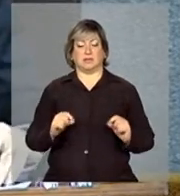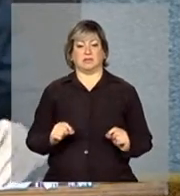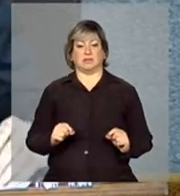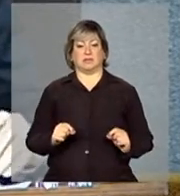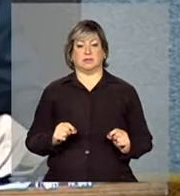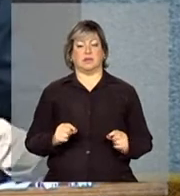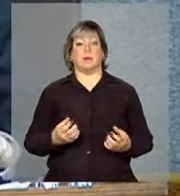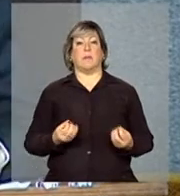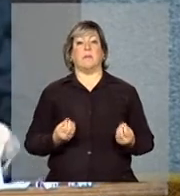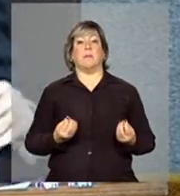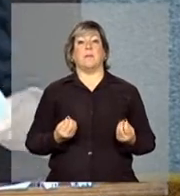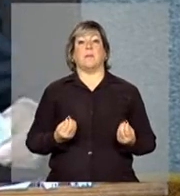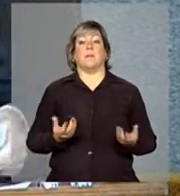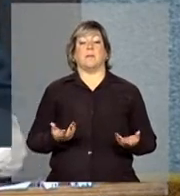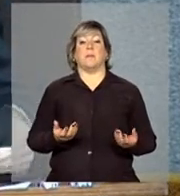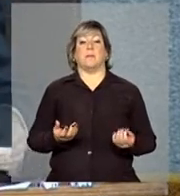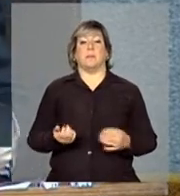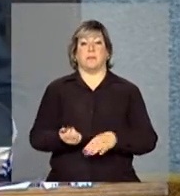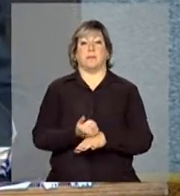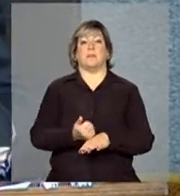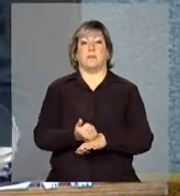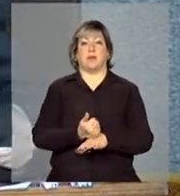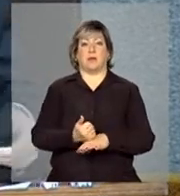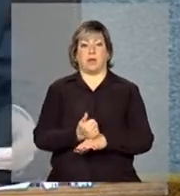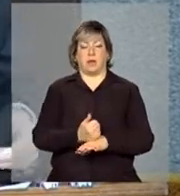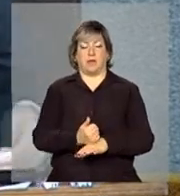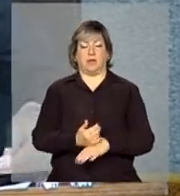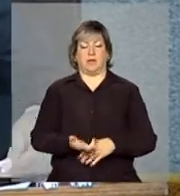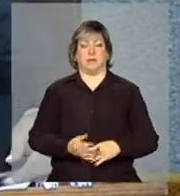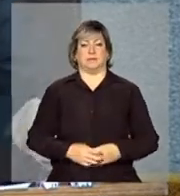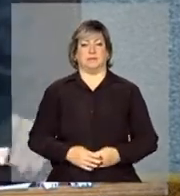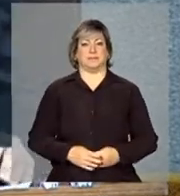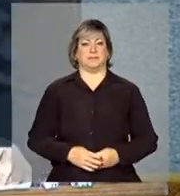melhor comportada.